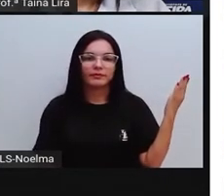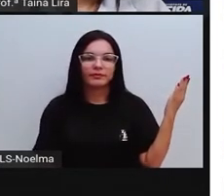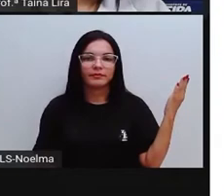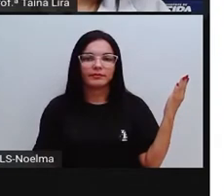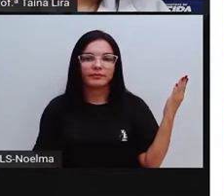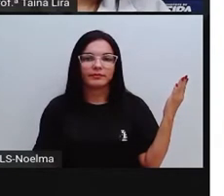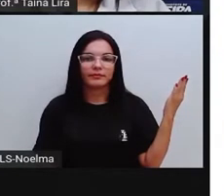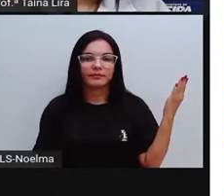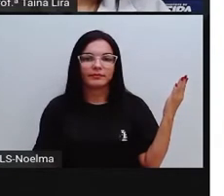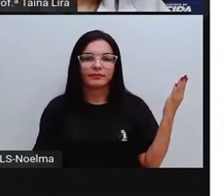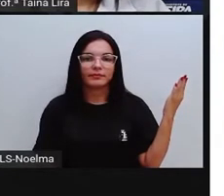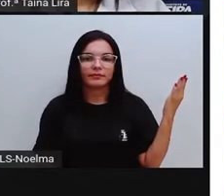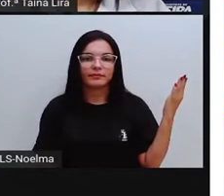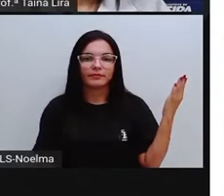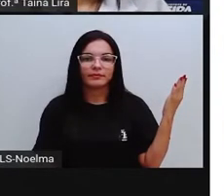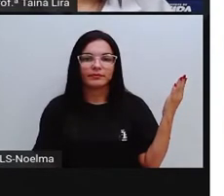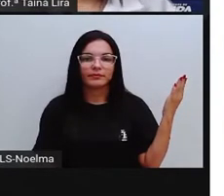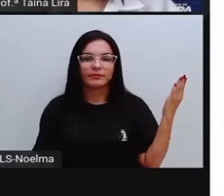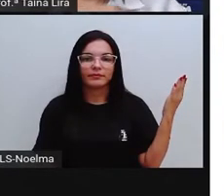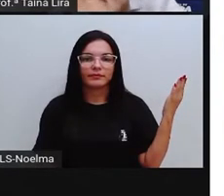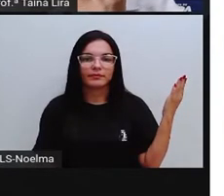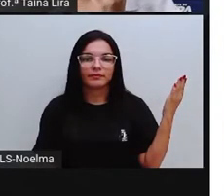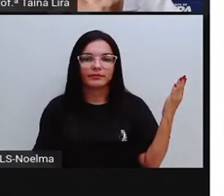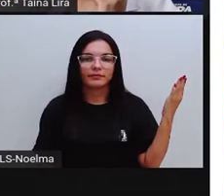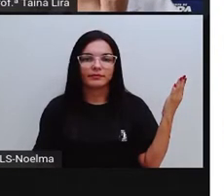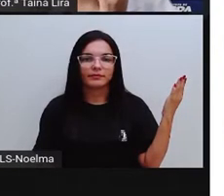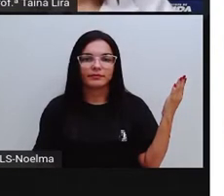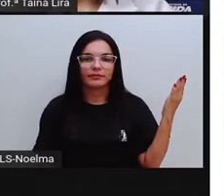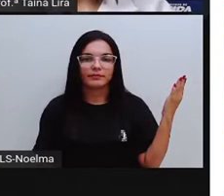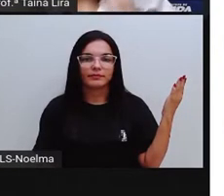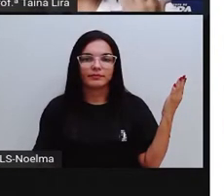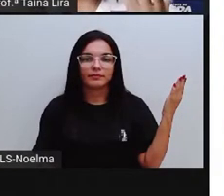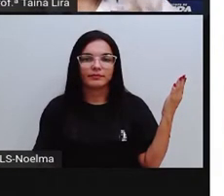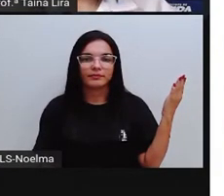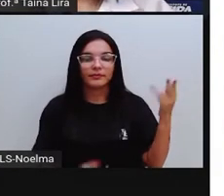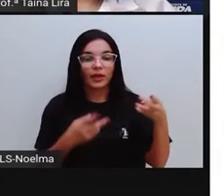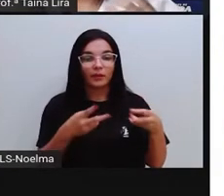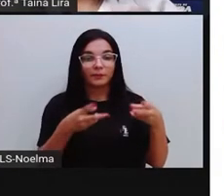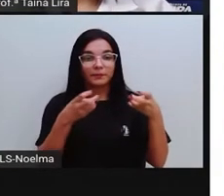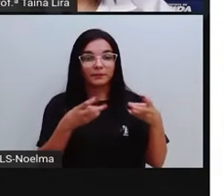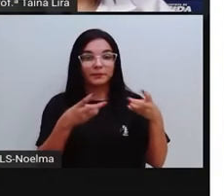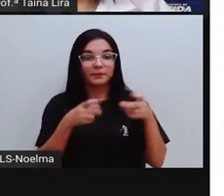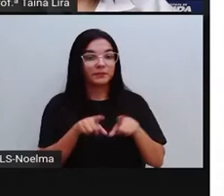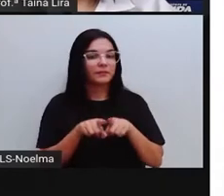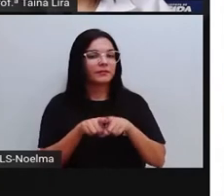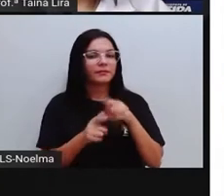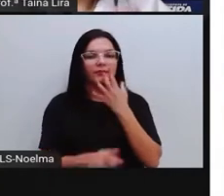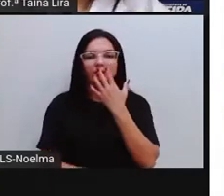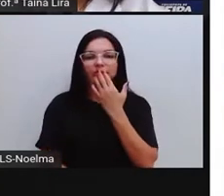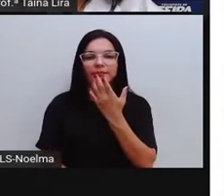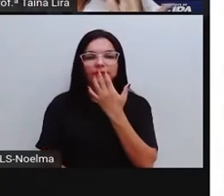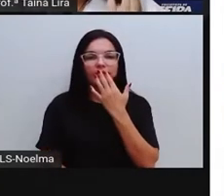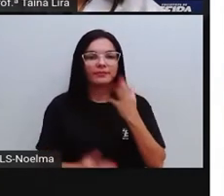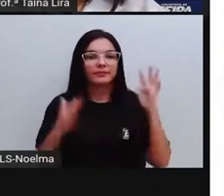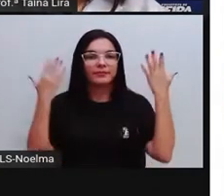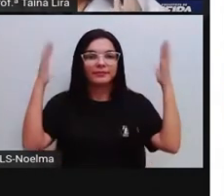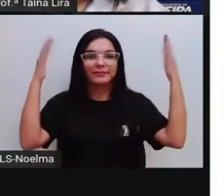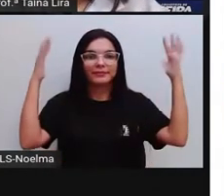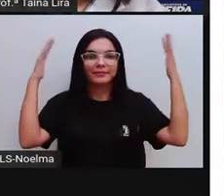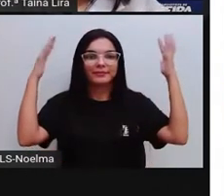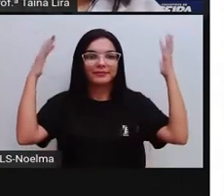Olha lá. E observem também as cores alegres, as cores fortes, que é uma